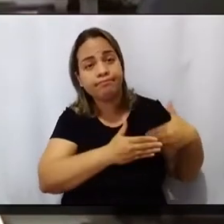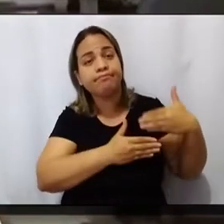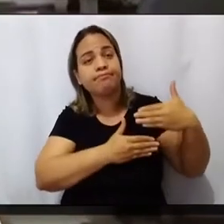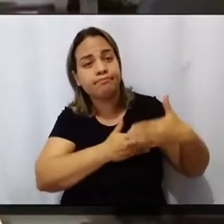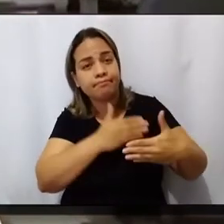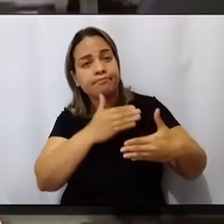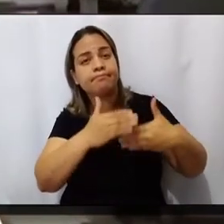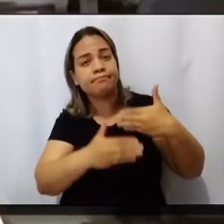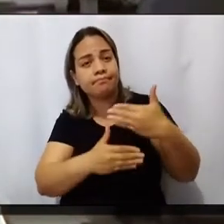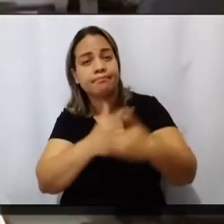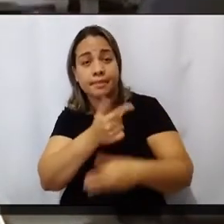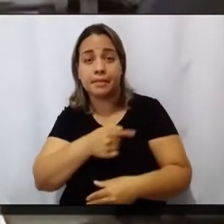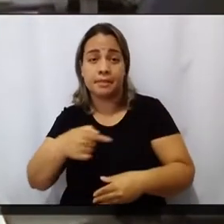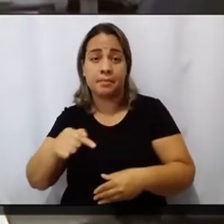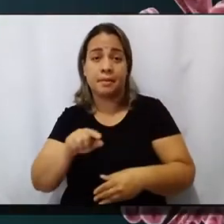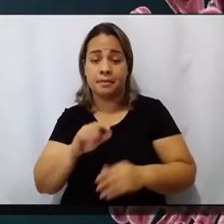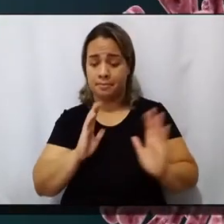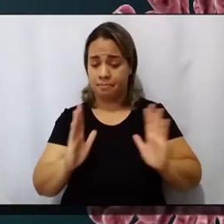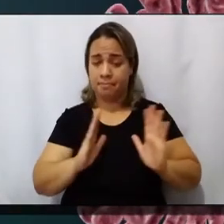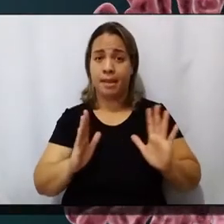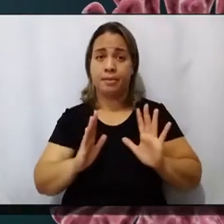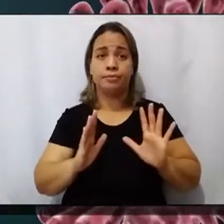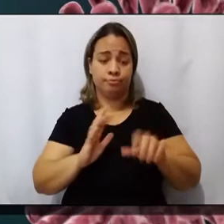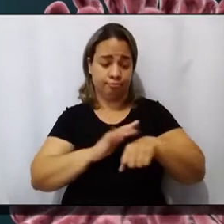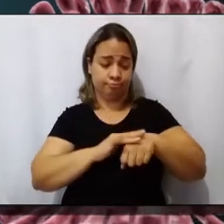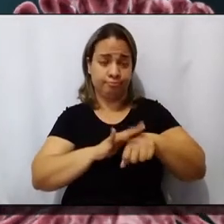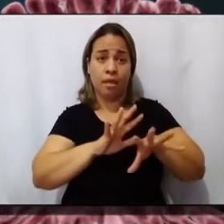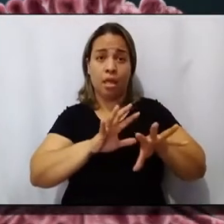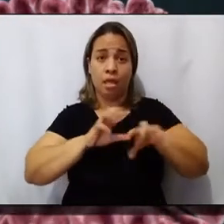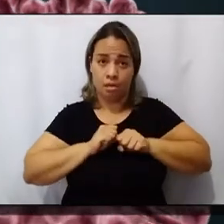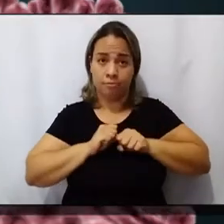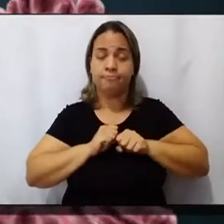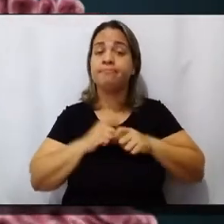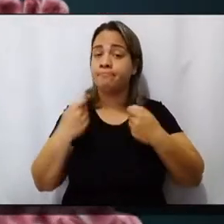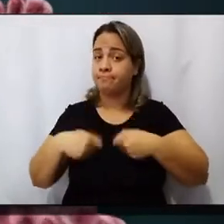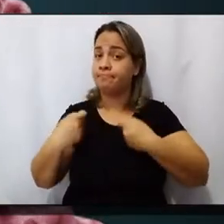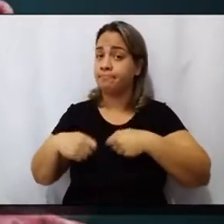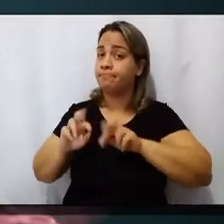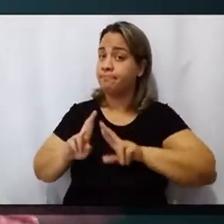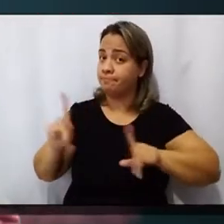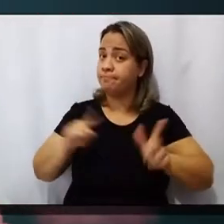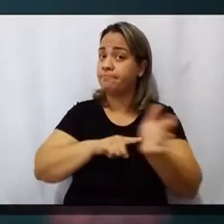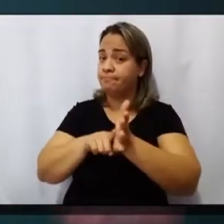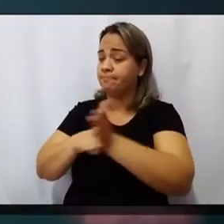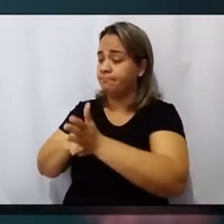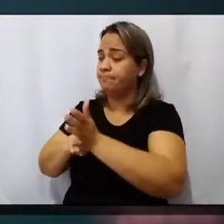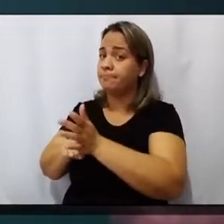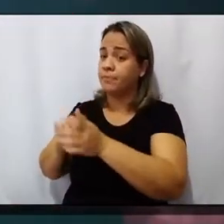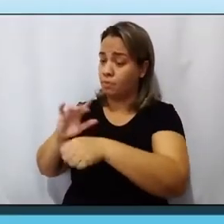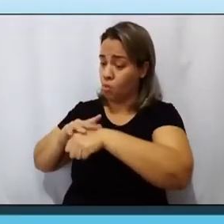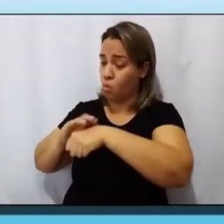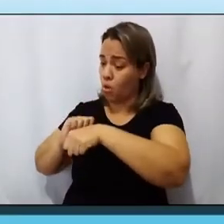longo de semanas após a infecção. Então, esses casos têm que ser diferenciados dos casos verdadeiros de reinfecção.